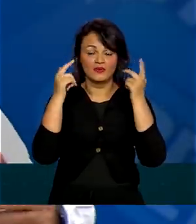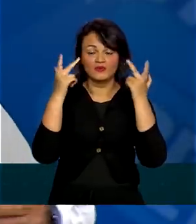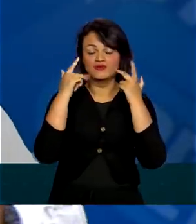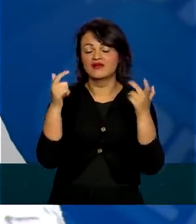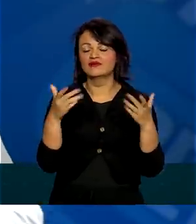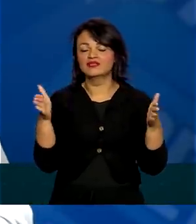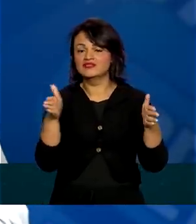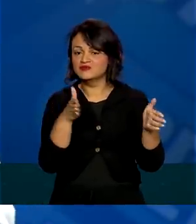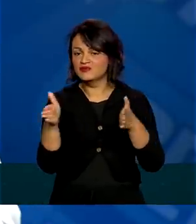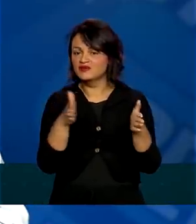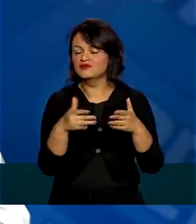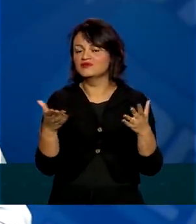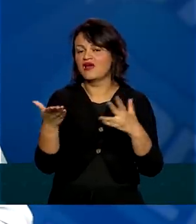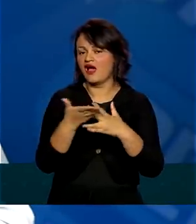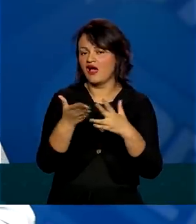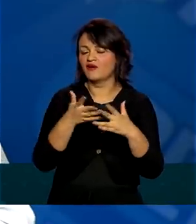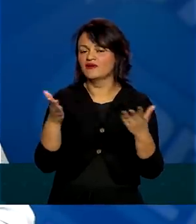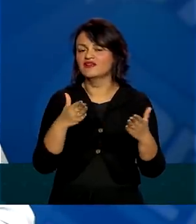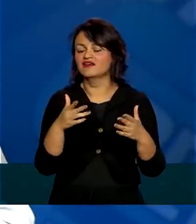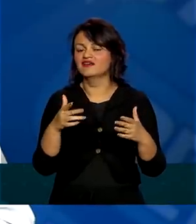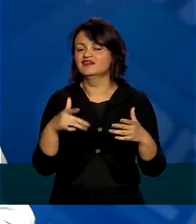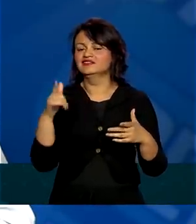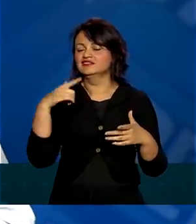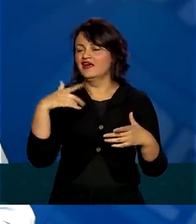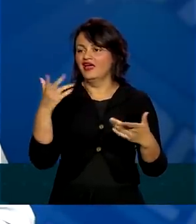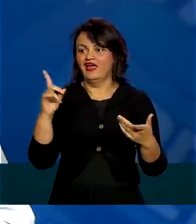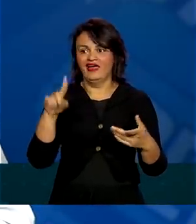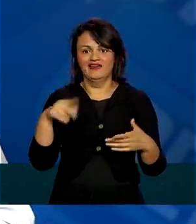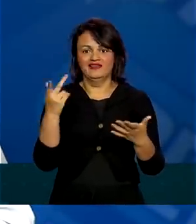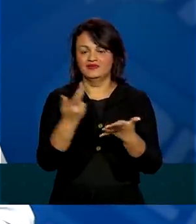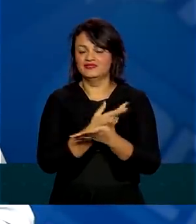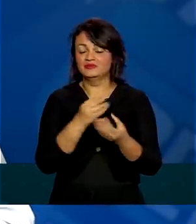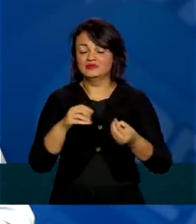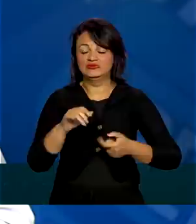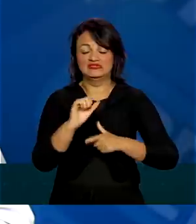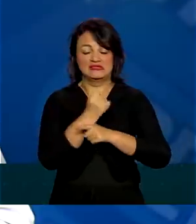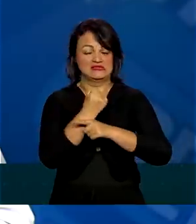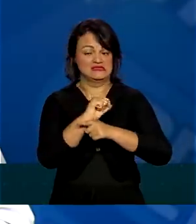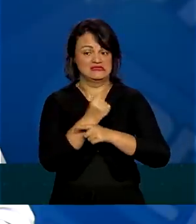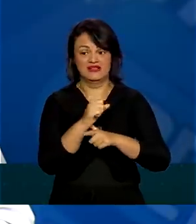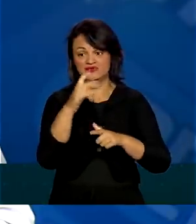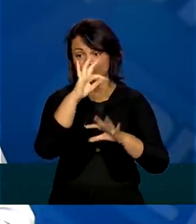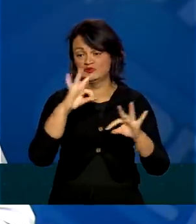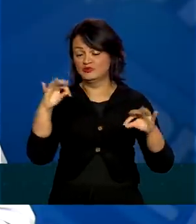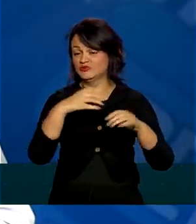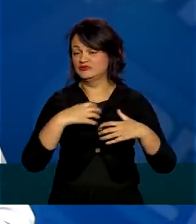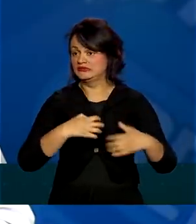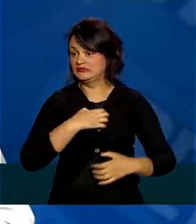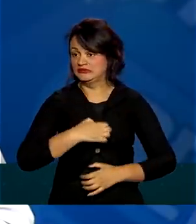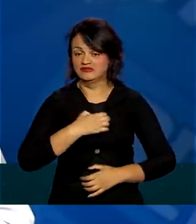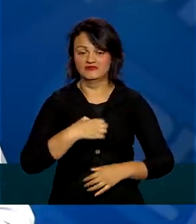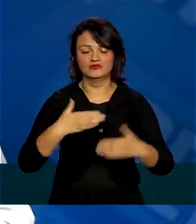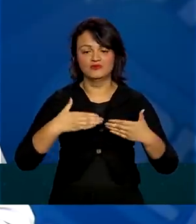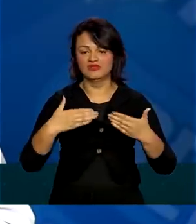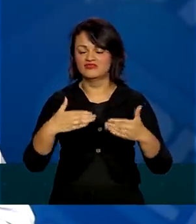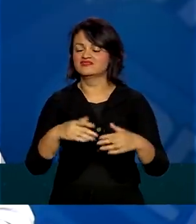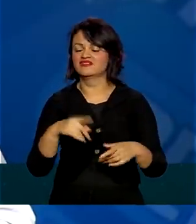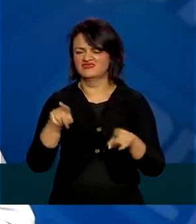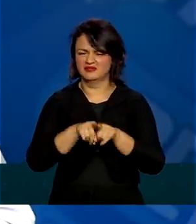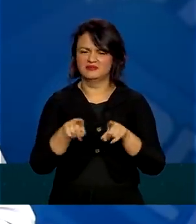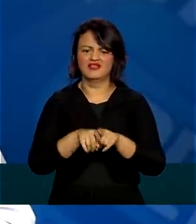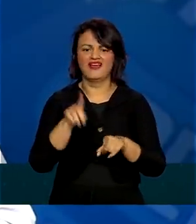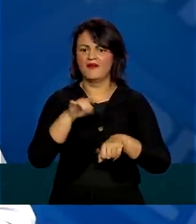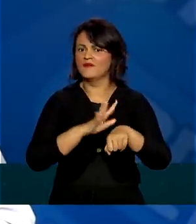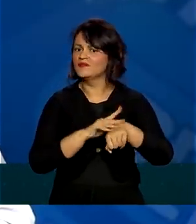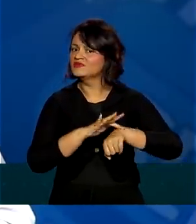a gente, nesse intervalo, a gente está passando por uma situação de muito estresse coletivo. O Ministério também. Essa é uma